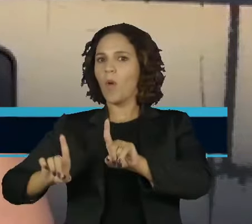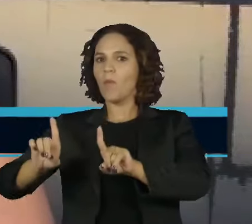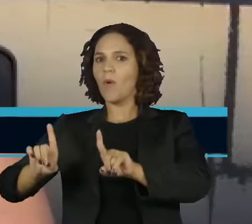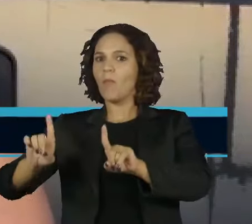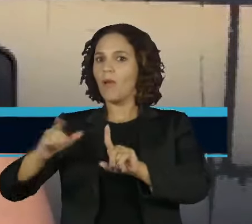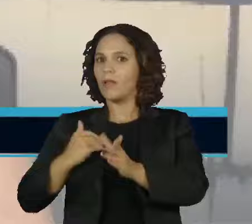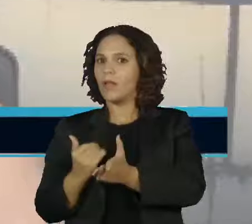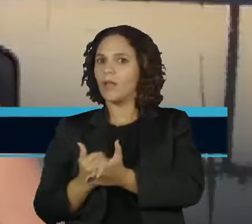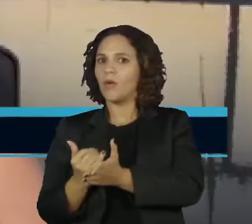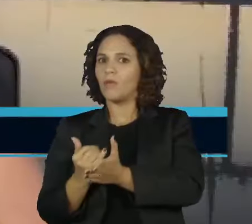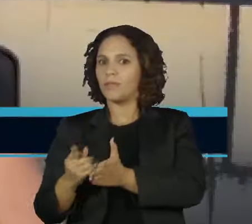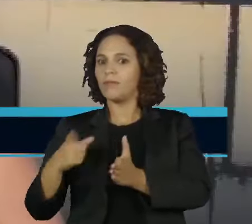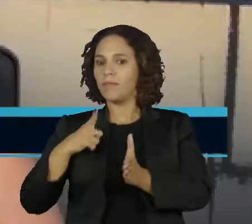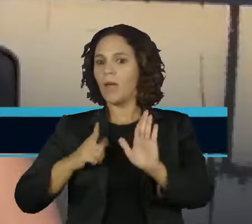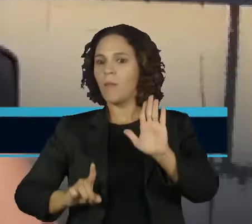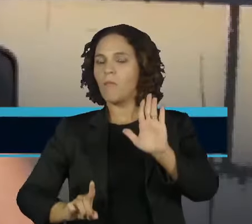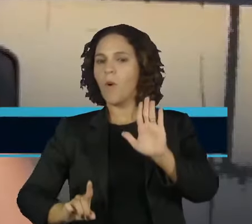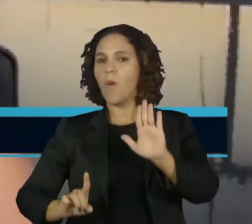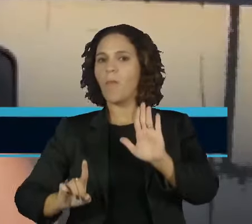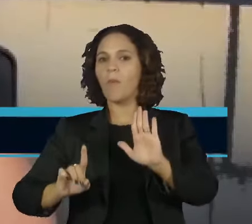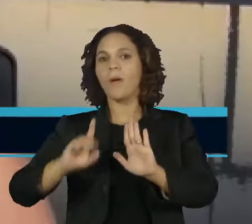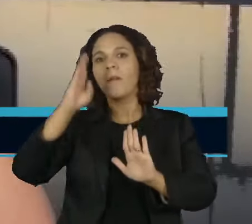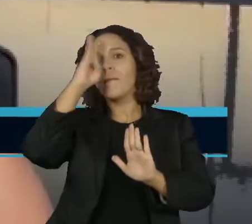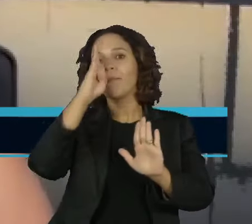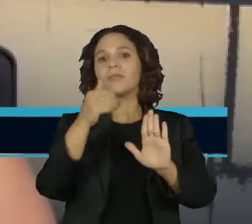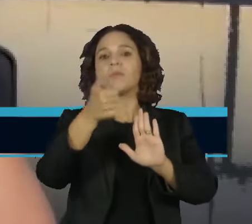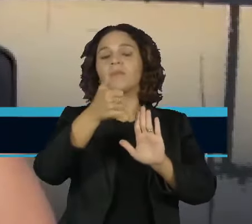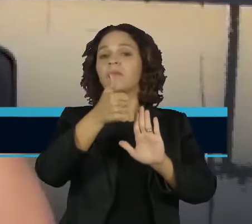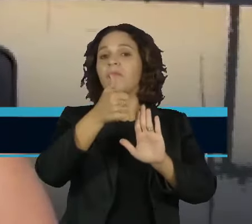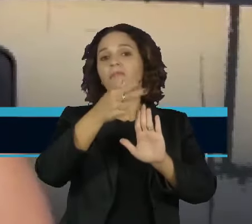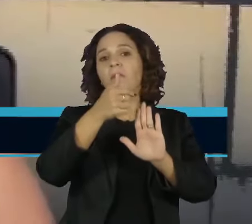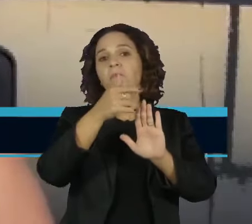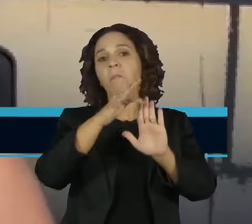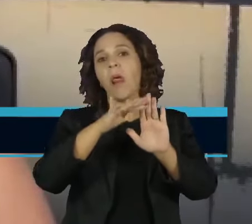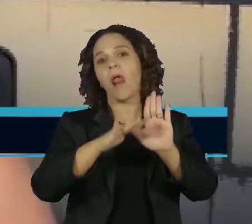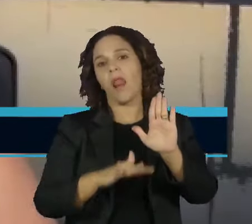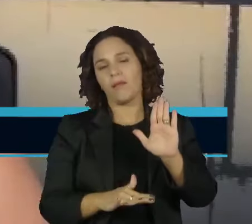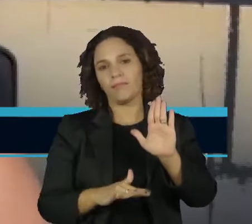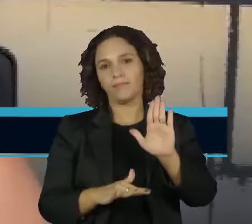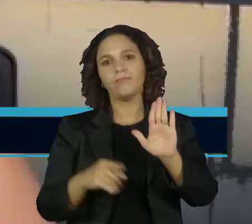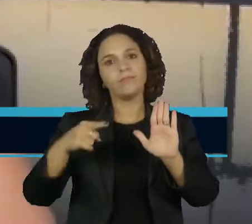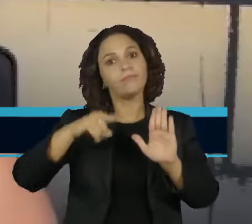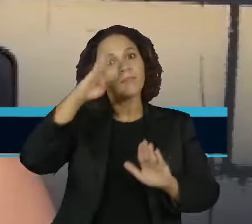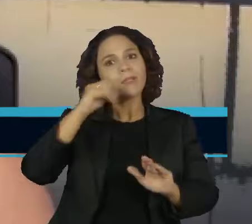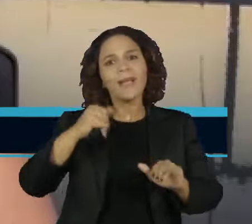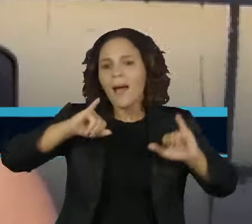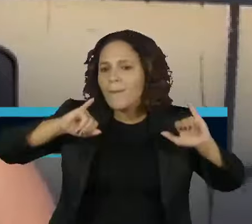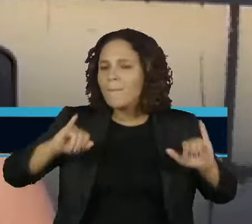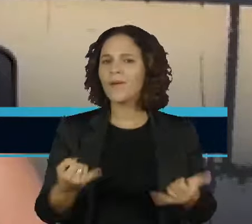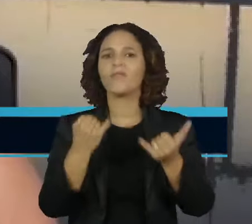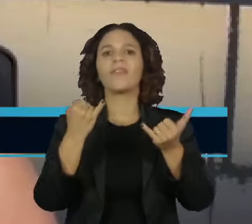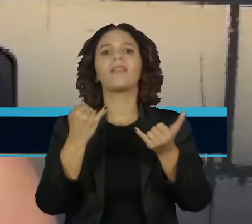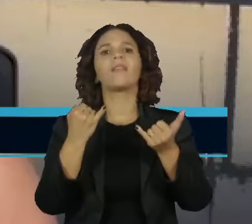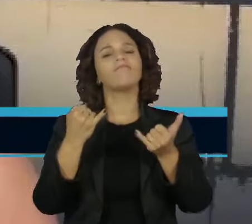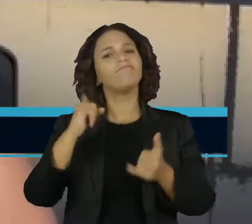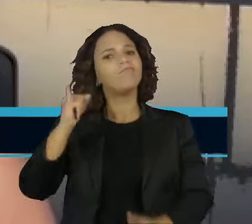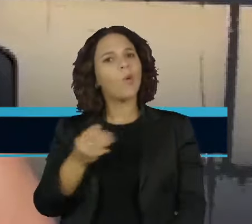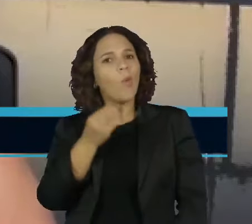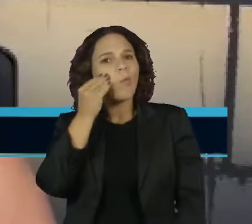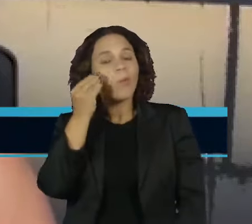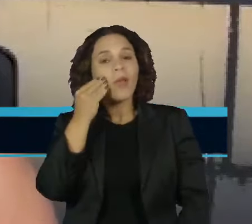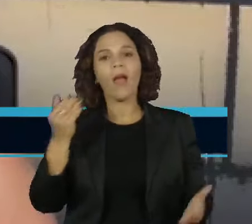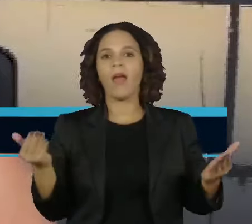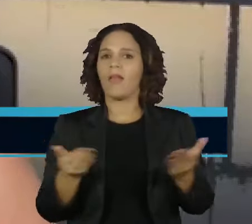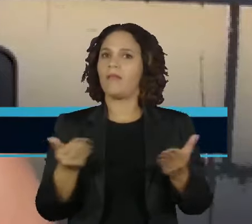gente precisa acelerar. Então, o Brasil realmente tem que abraçar esta oportunidade e abraçar agora. E